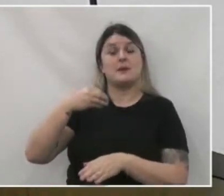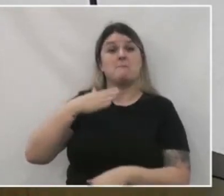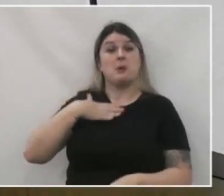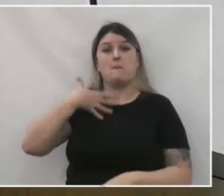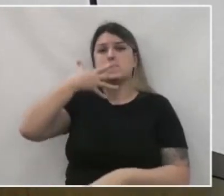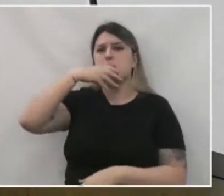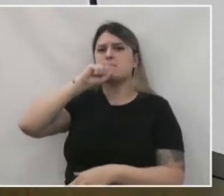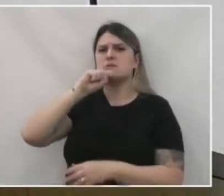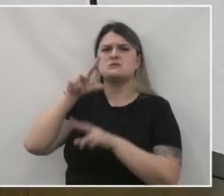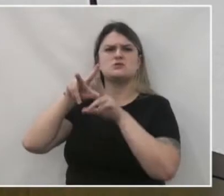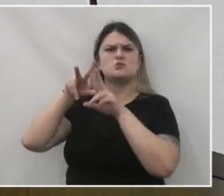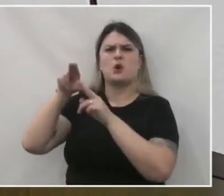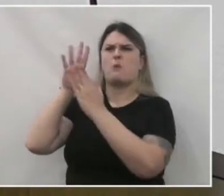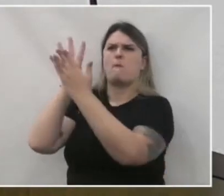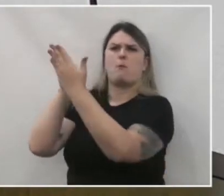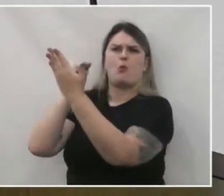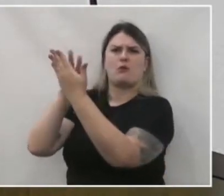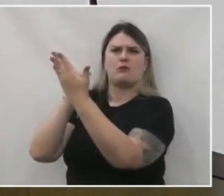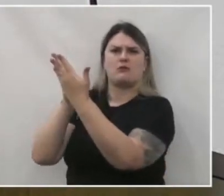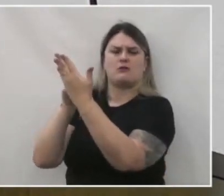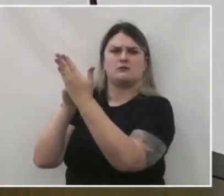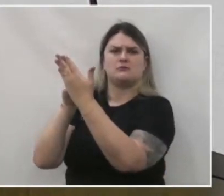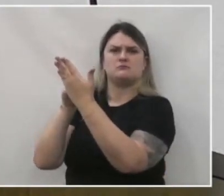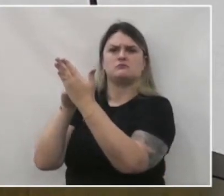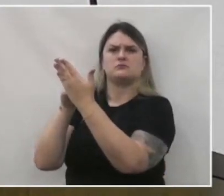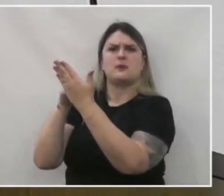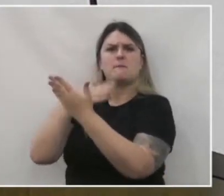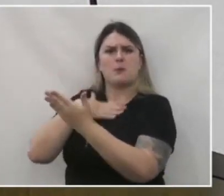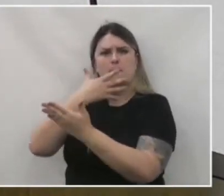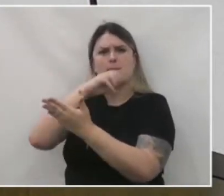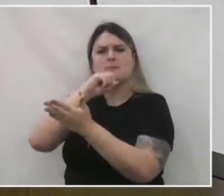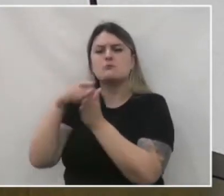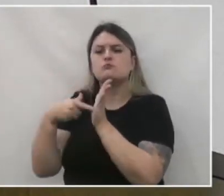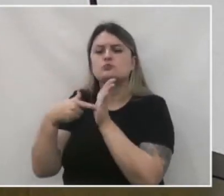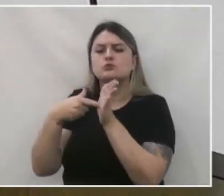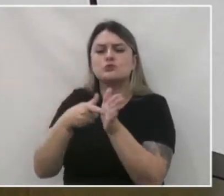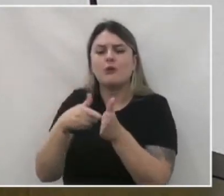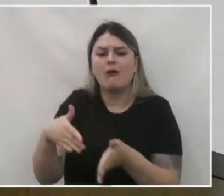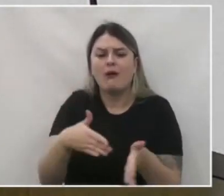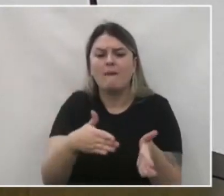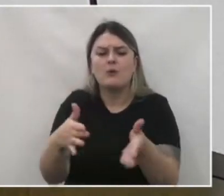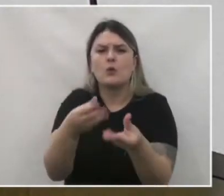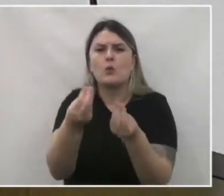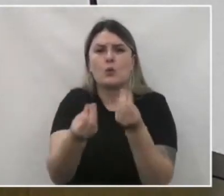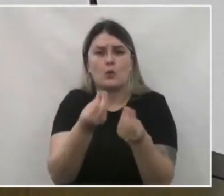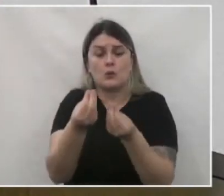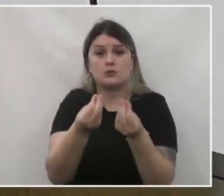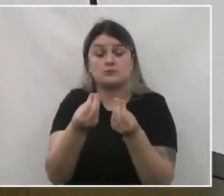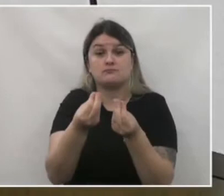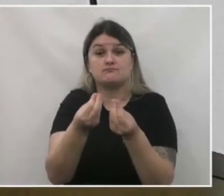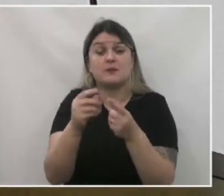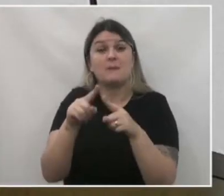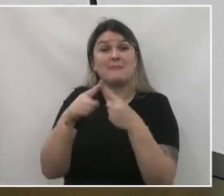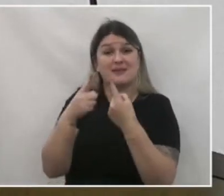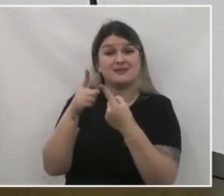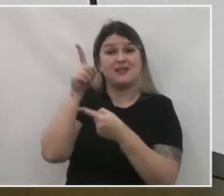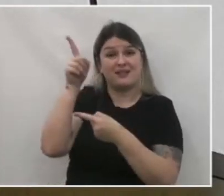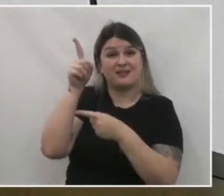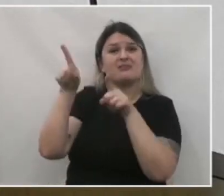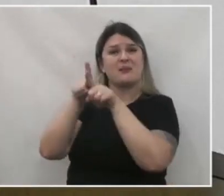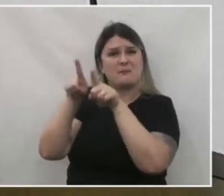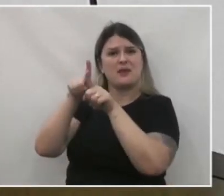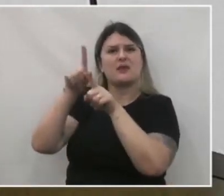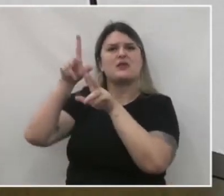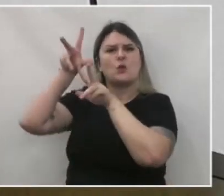pai que foi um espelho para mim e mostrou claramente onde eu deveria ir e como eu deveria ser. E, por outro lado, ele também teve um pai